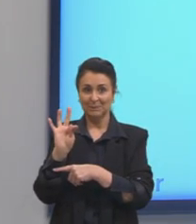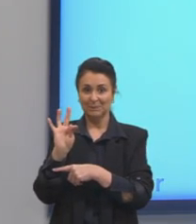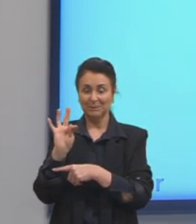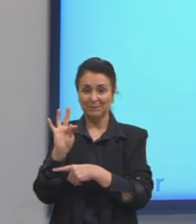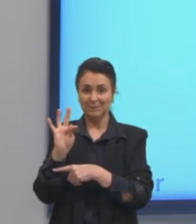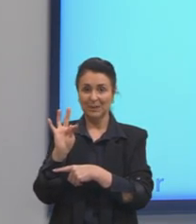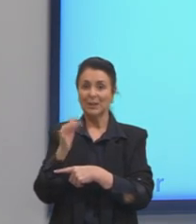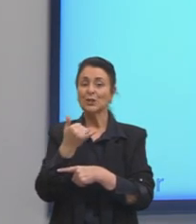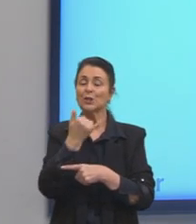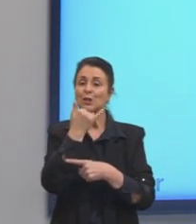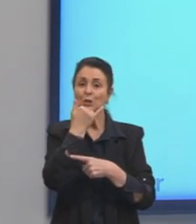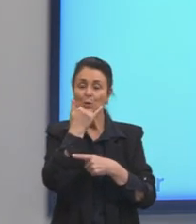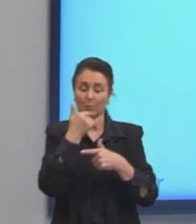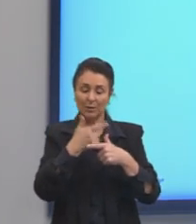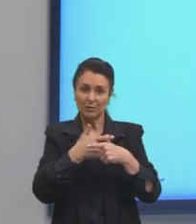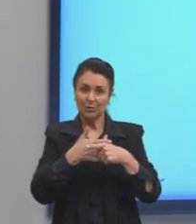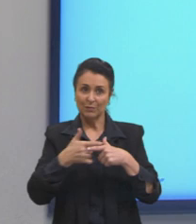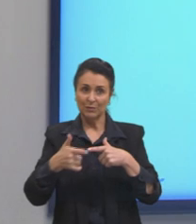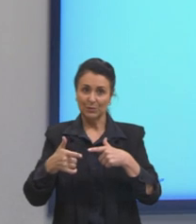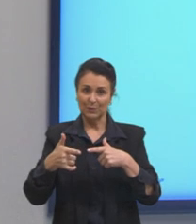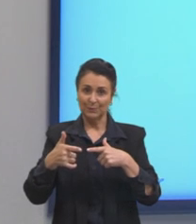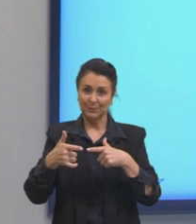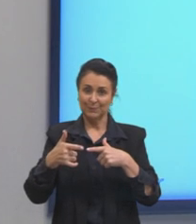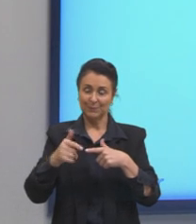Multiplicado, não, desculpa. Dividido por ΔT.